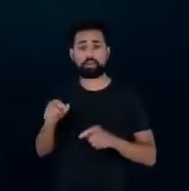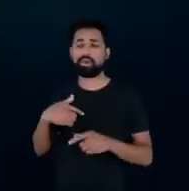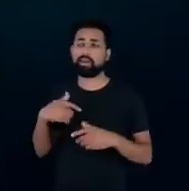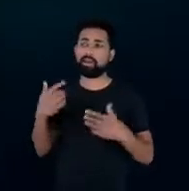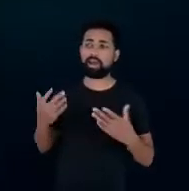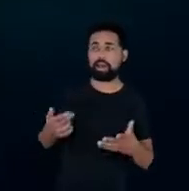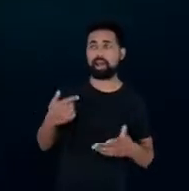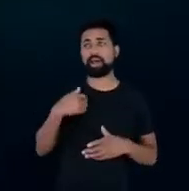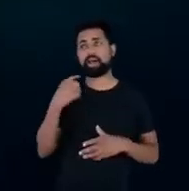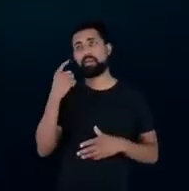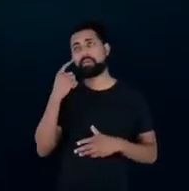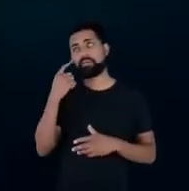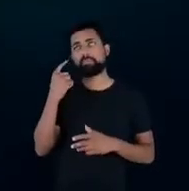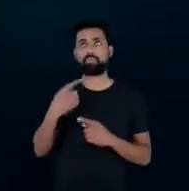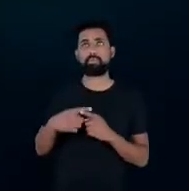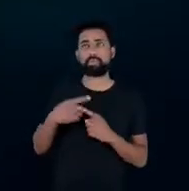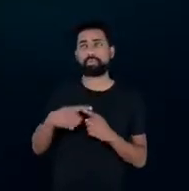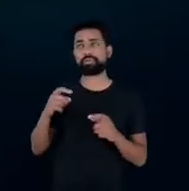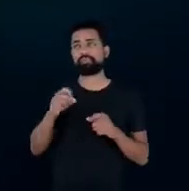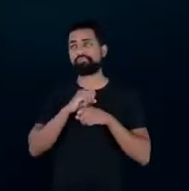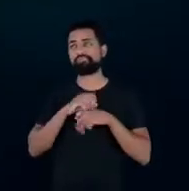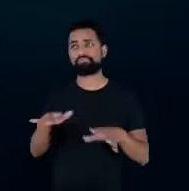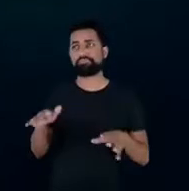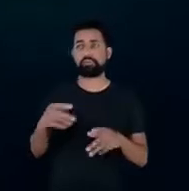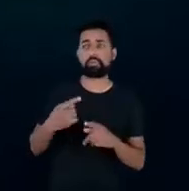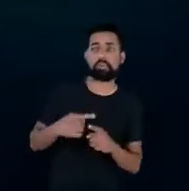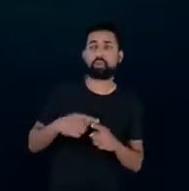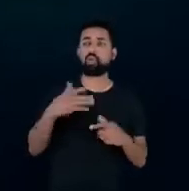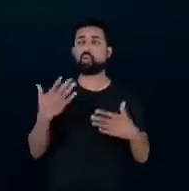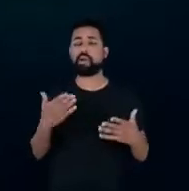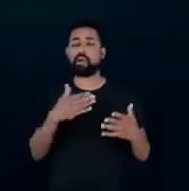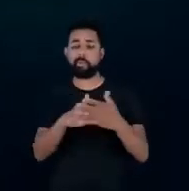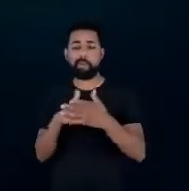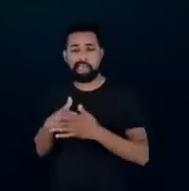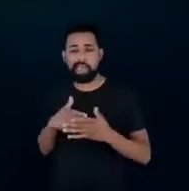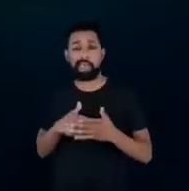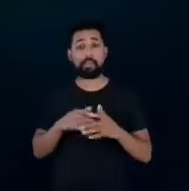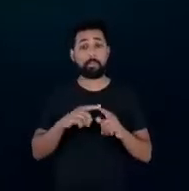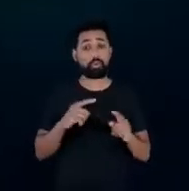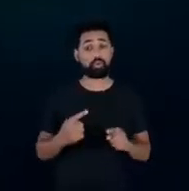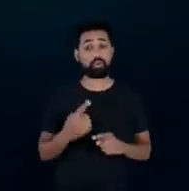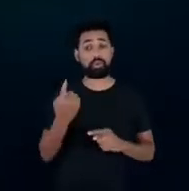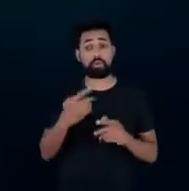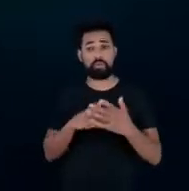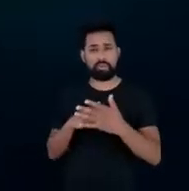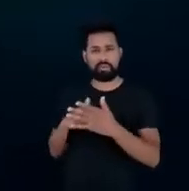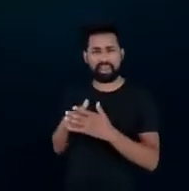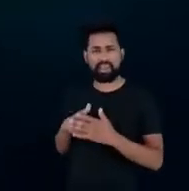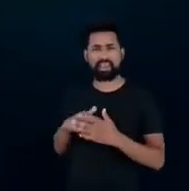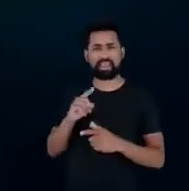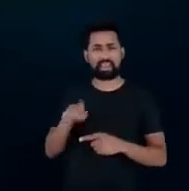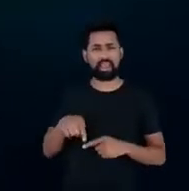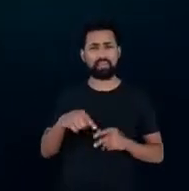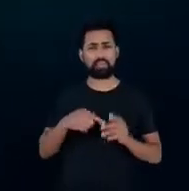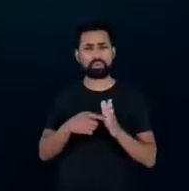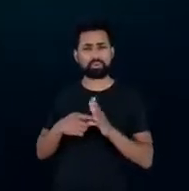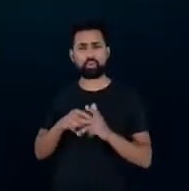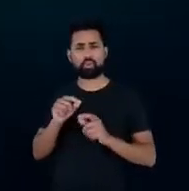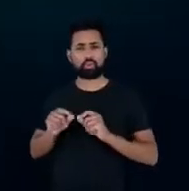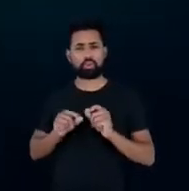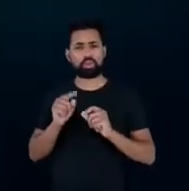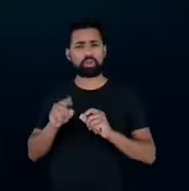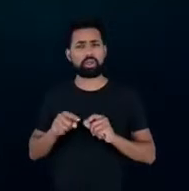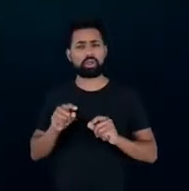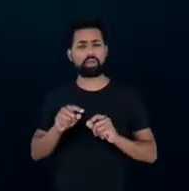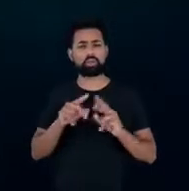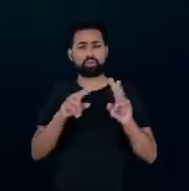difundiu tanto a eficiência energética, quais são as barreiras e uma das barreiras que muitas vezes é colocada é a questão eventualmente de